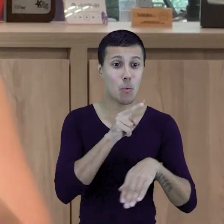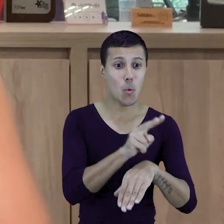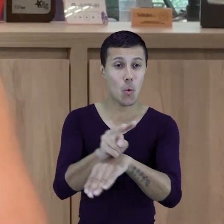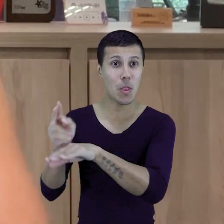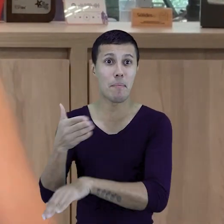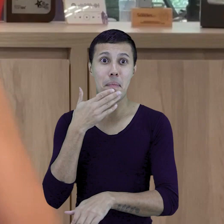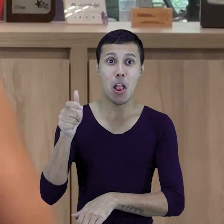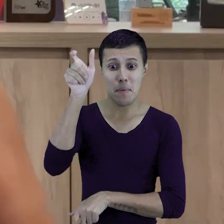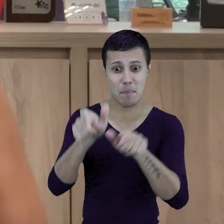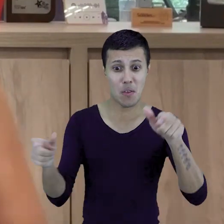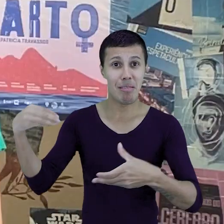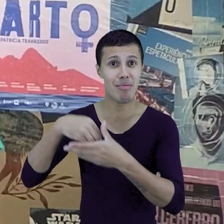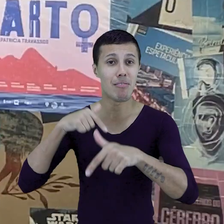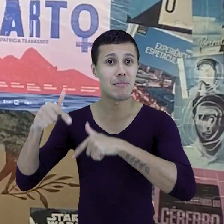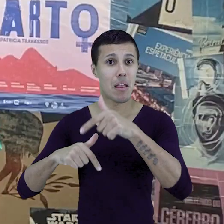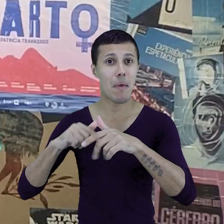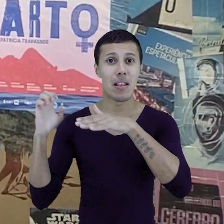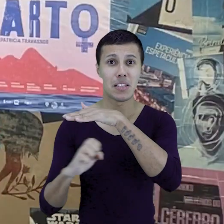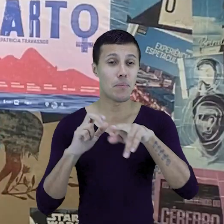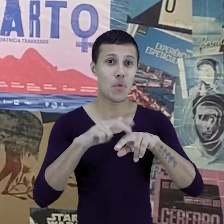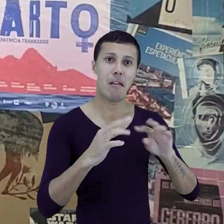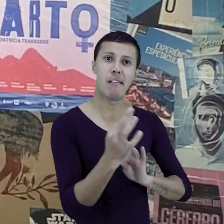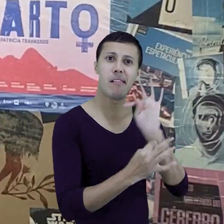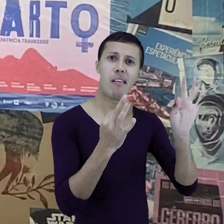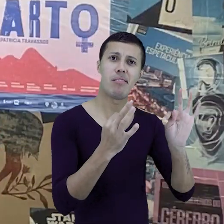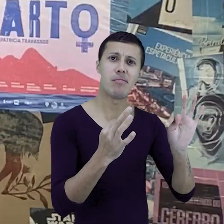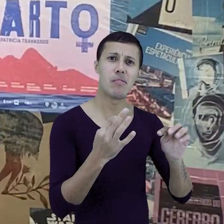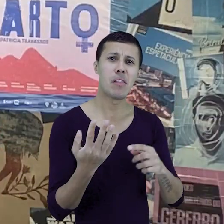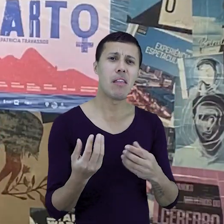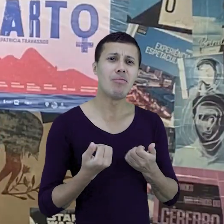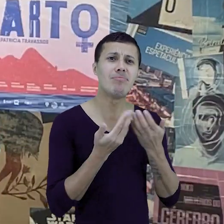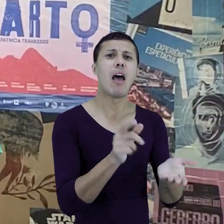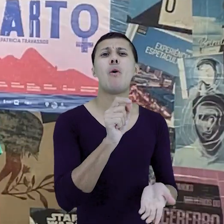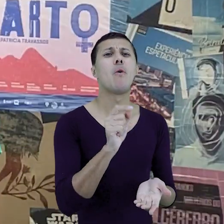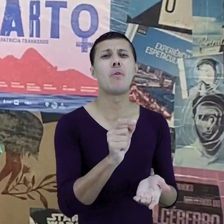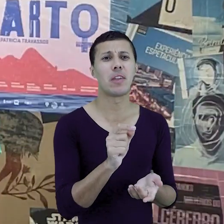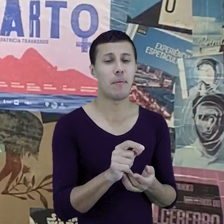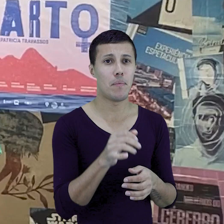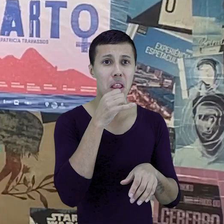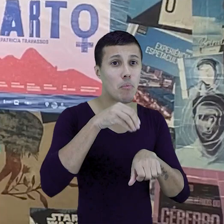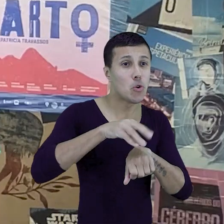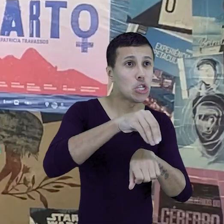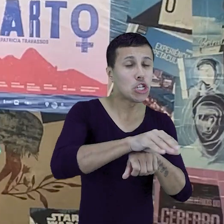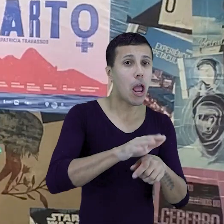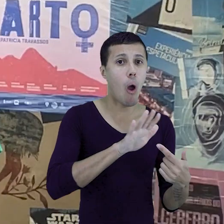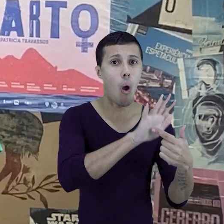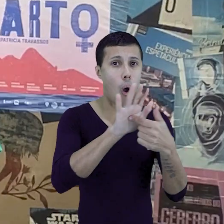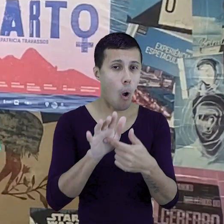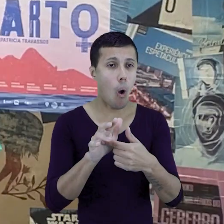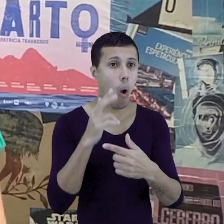melhor das pessoas dentro das empresas. Porque a tecnologia, ela traz o que para você nesse processo? Ela traz indicadores, um